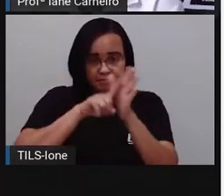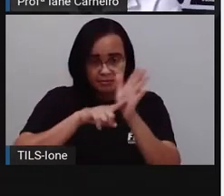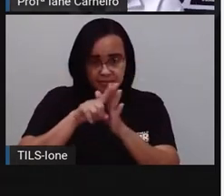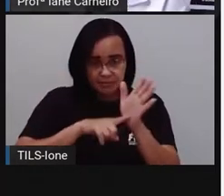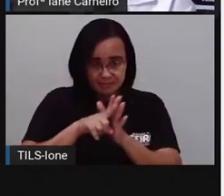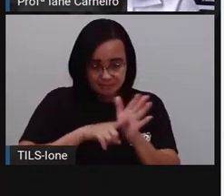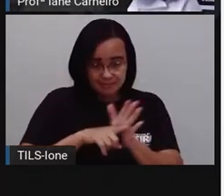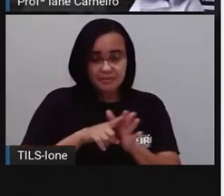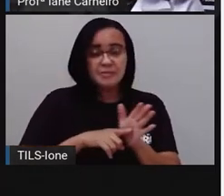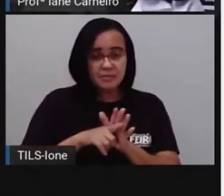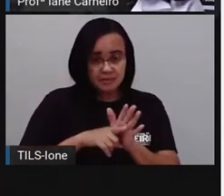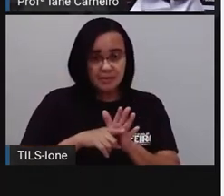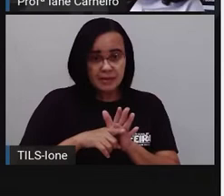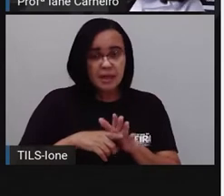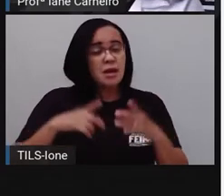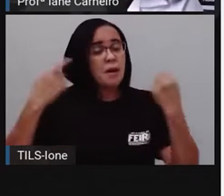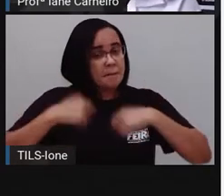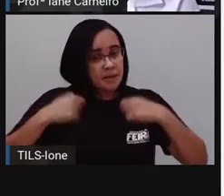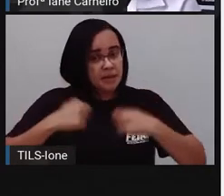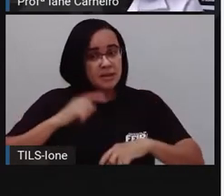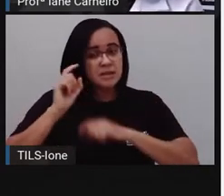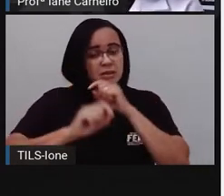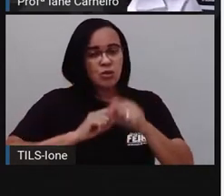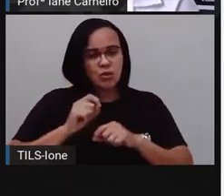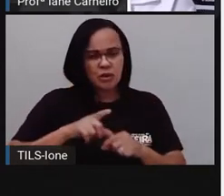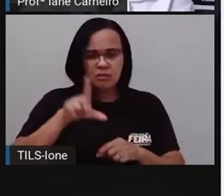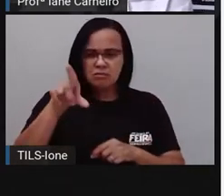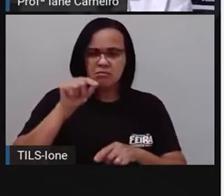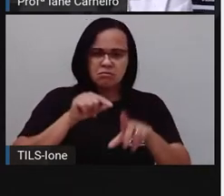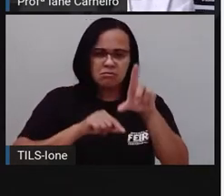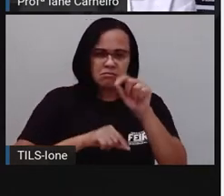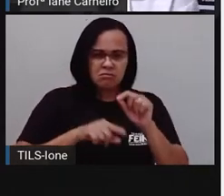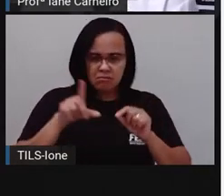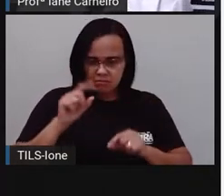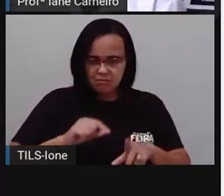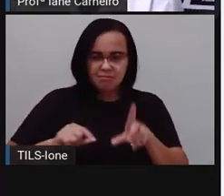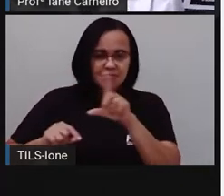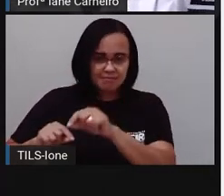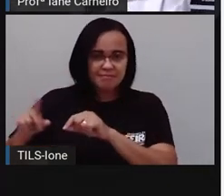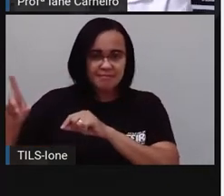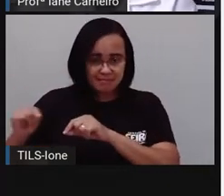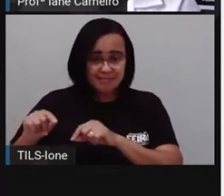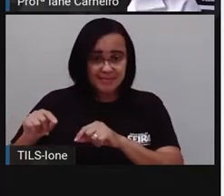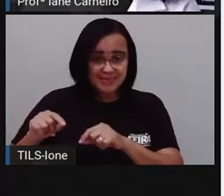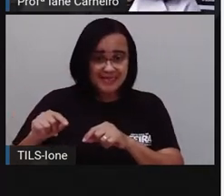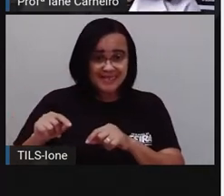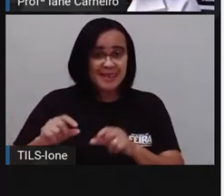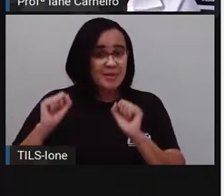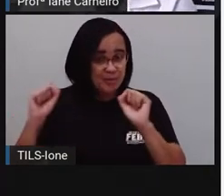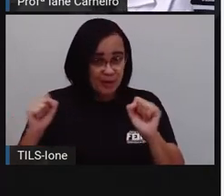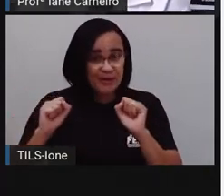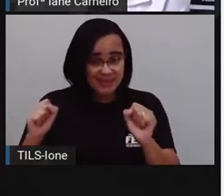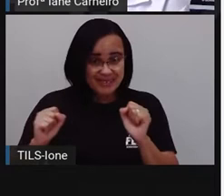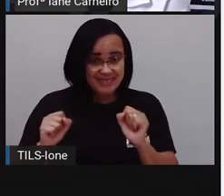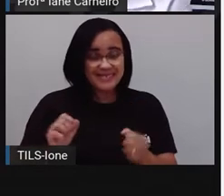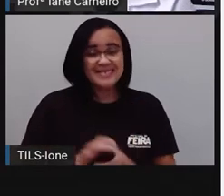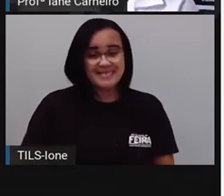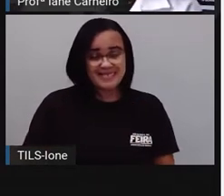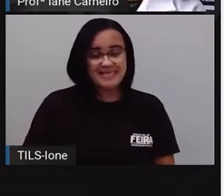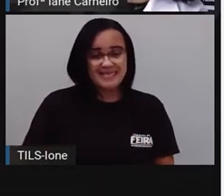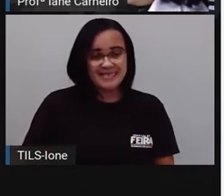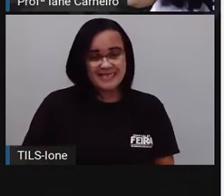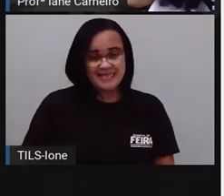Opções para as pessoas darem respostas, né? Porque já pensou você falar assim, qual é a sua cor preferida? Aí a pessoa vai falar